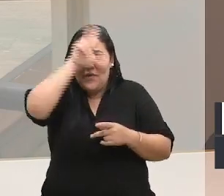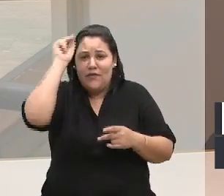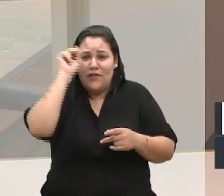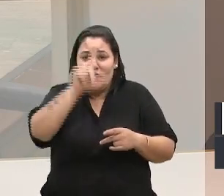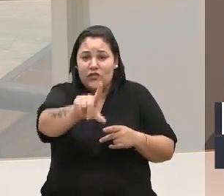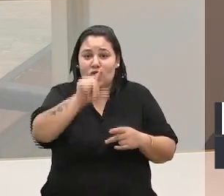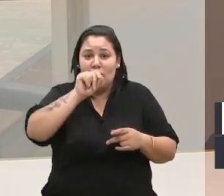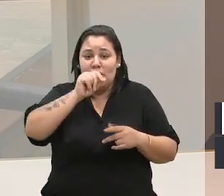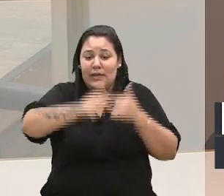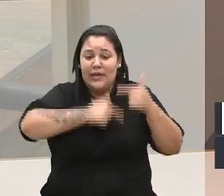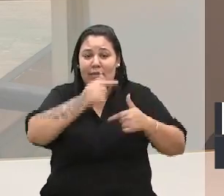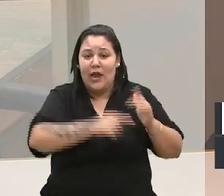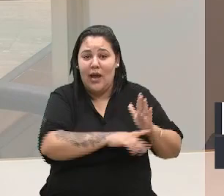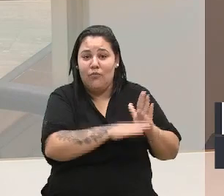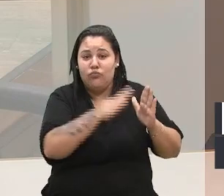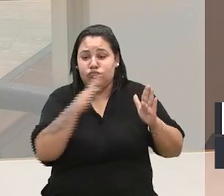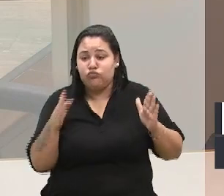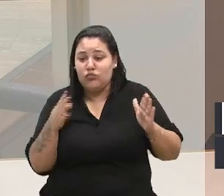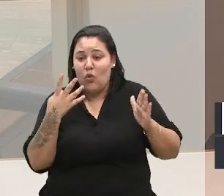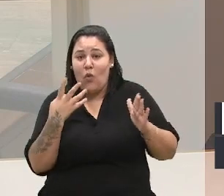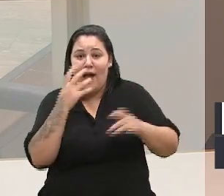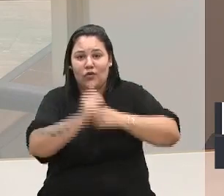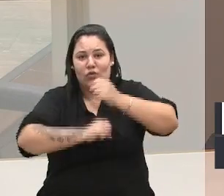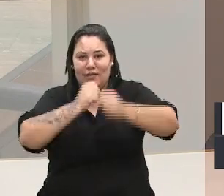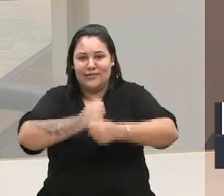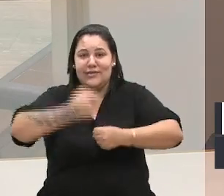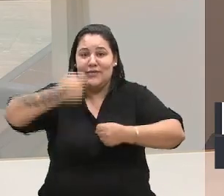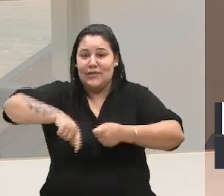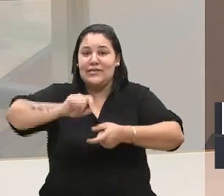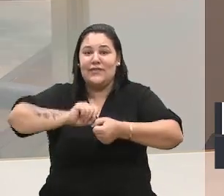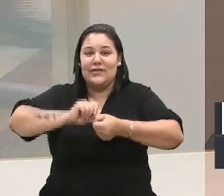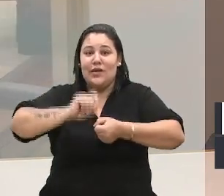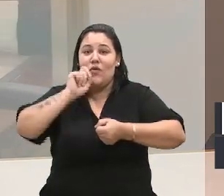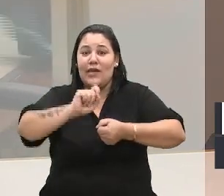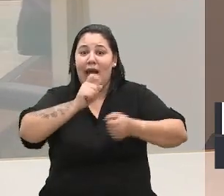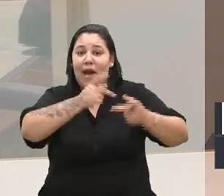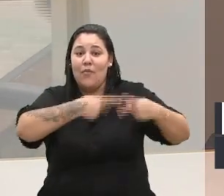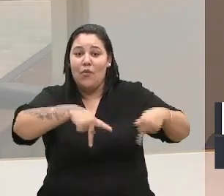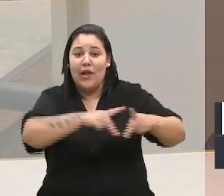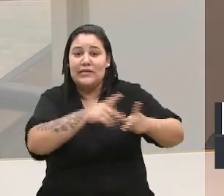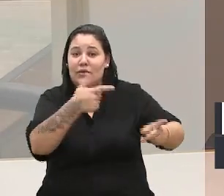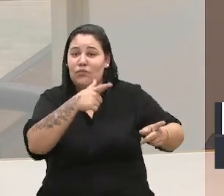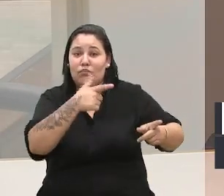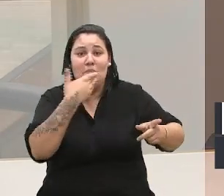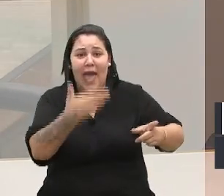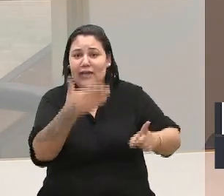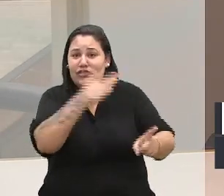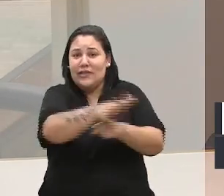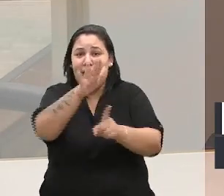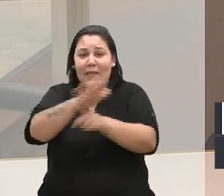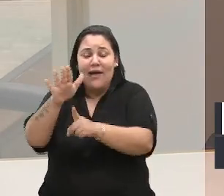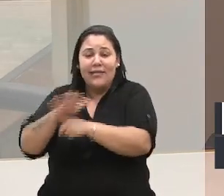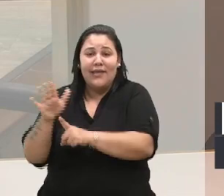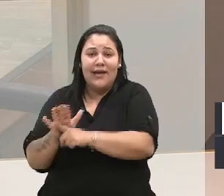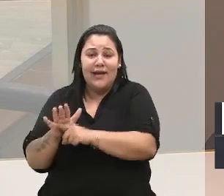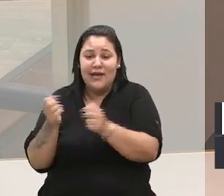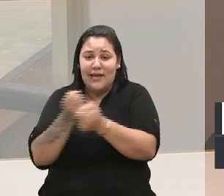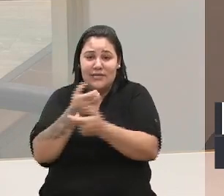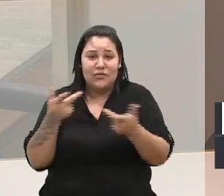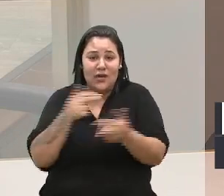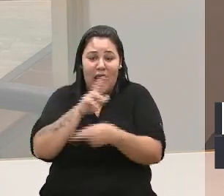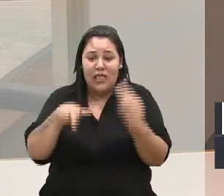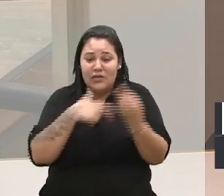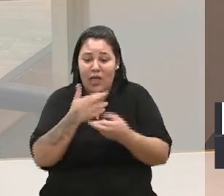quatro anos. E ele precisa fazer o que a população vem demandando. E essa situação de ruas até às vezes